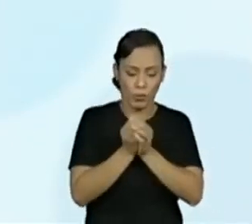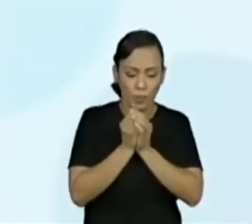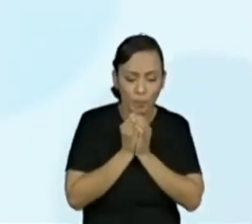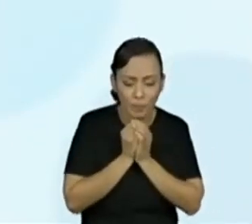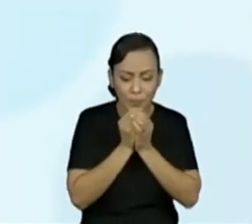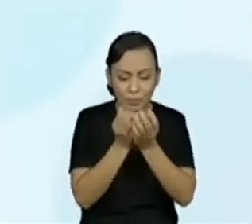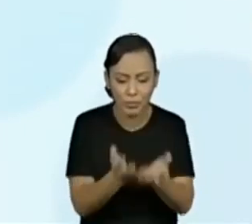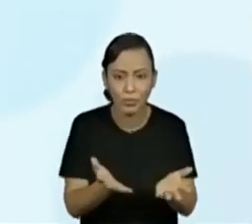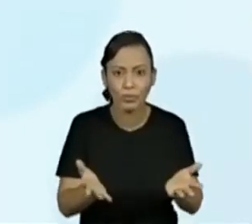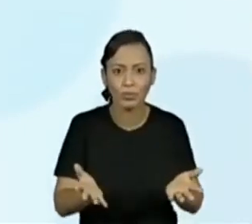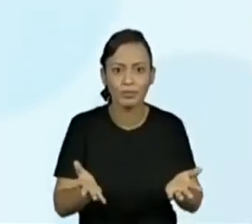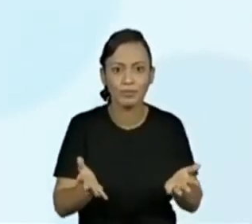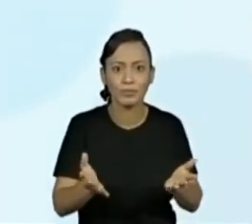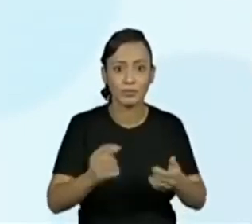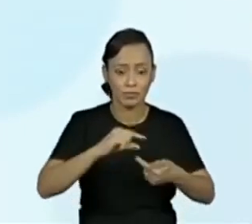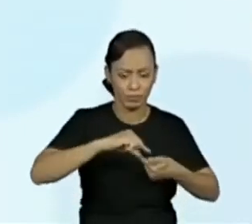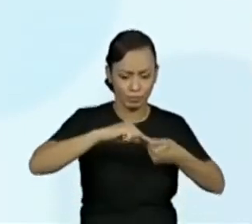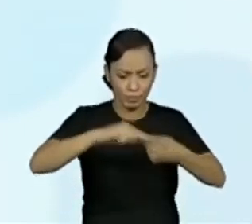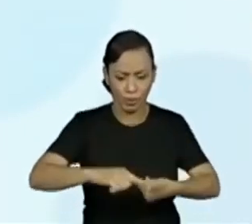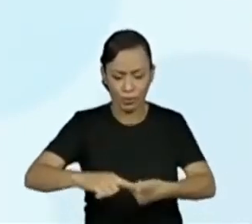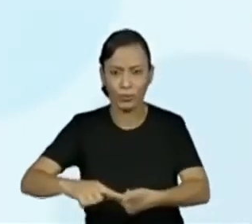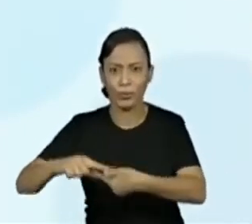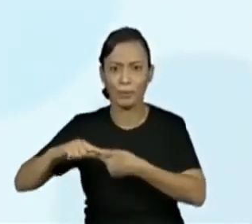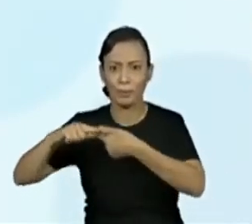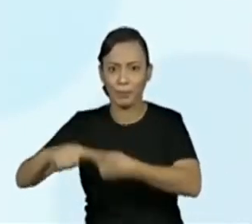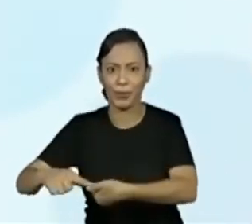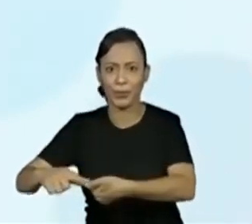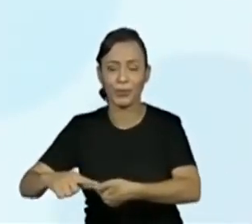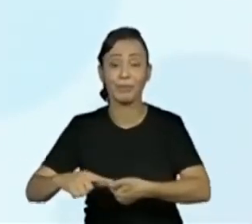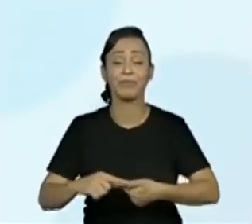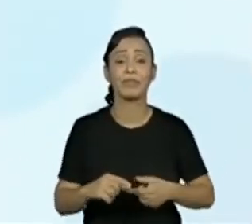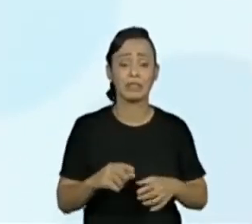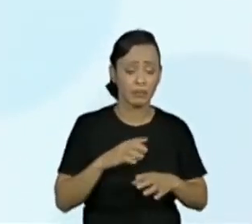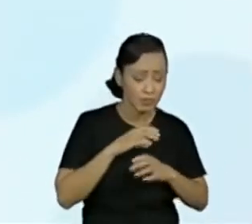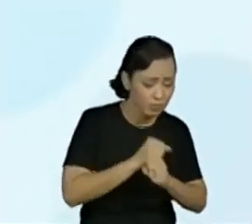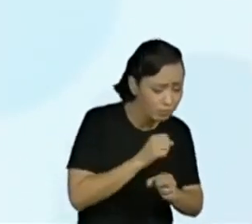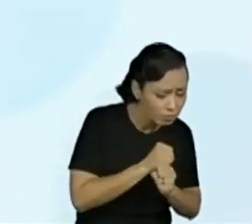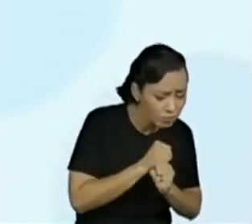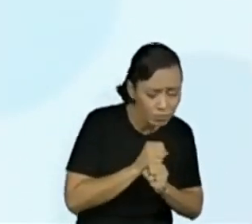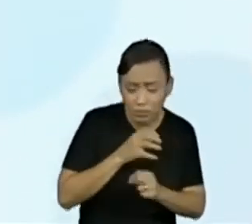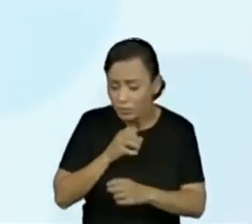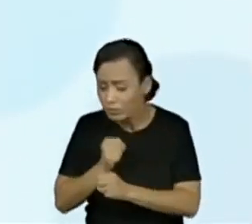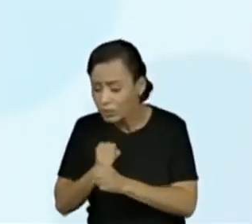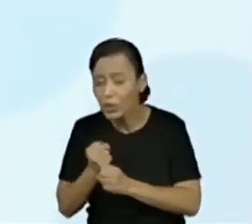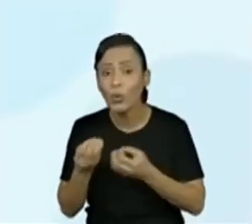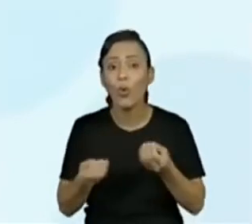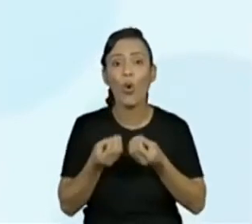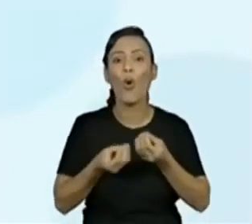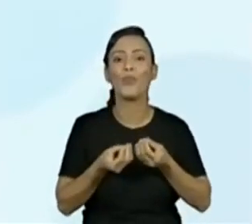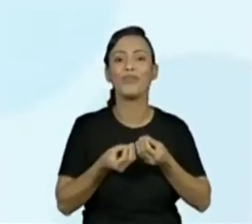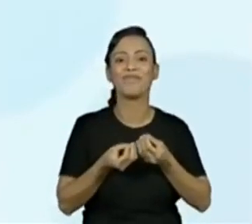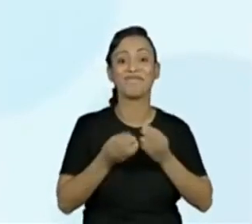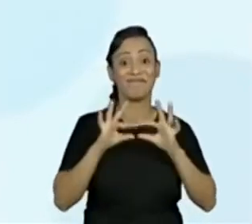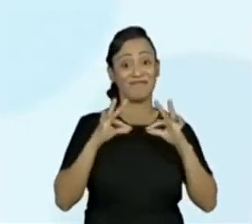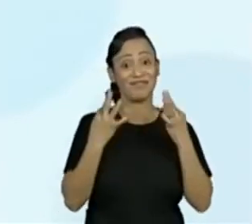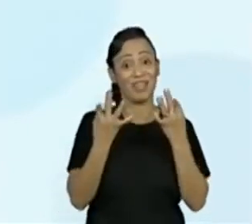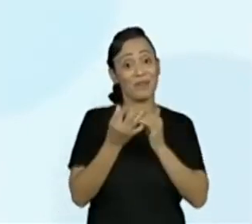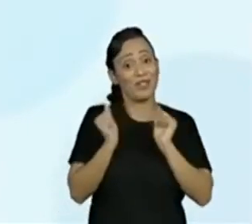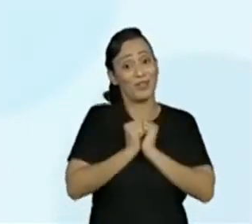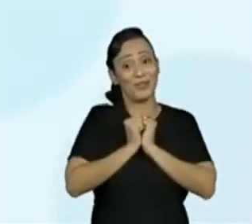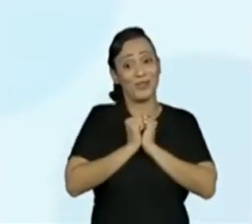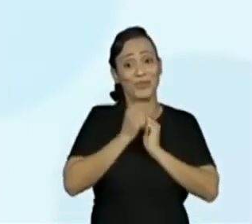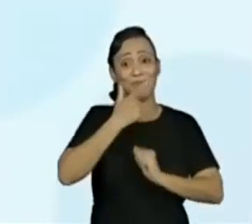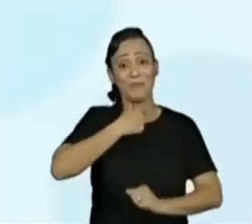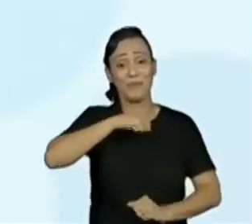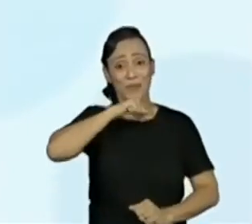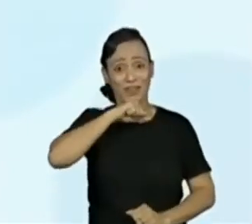cima e somam os pontos obtidos. Olha que legal ali a família brincando, não é verdade? Brincadeira bem simples, mas